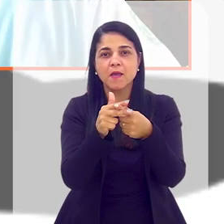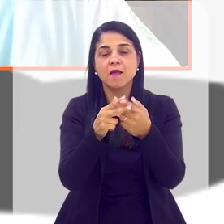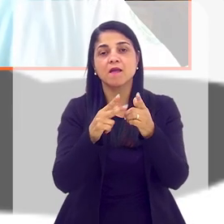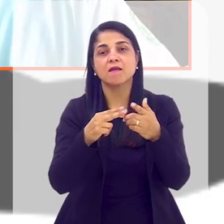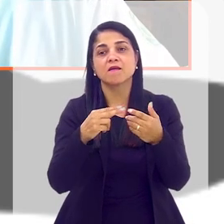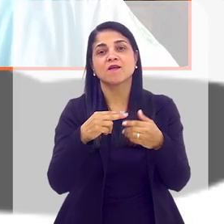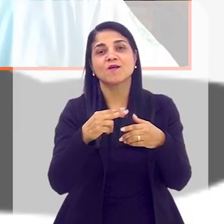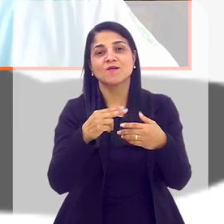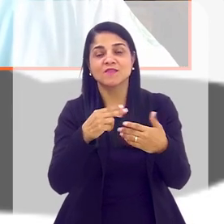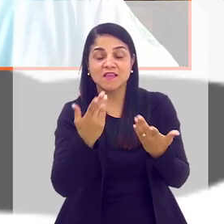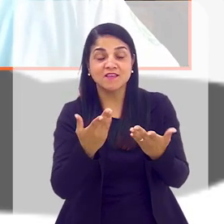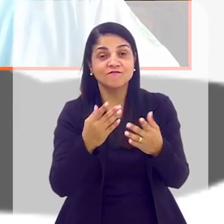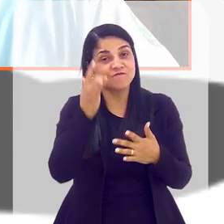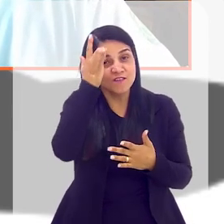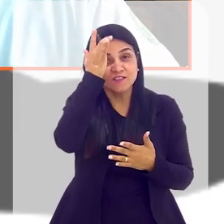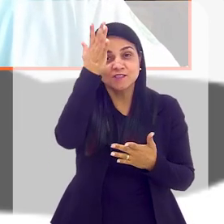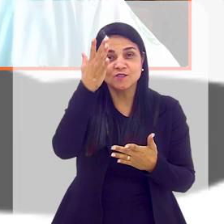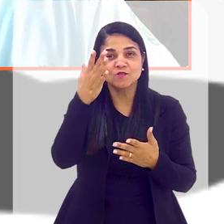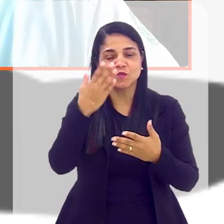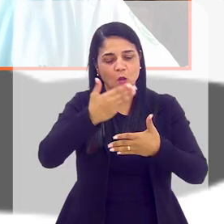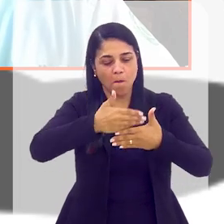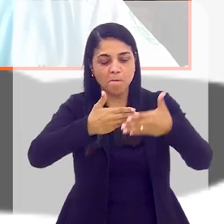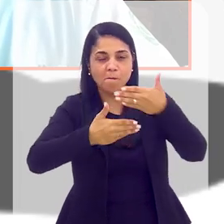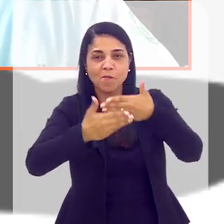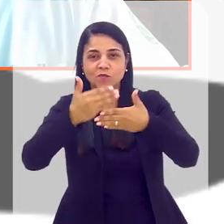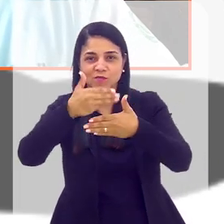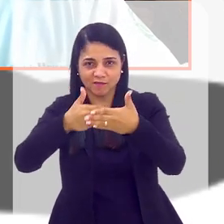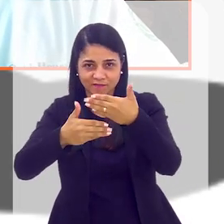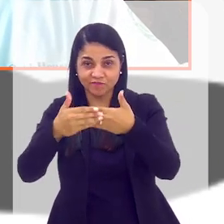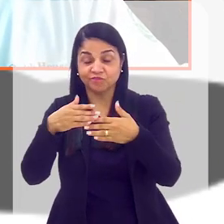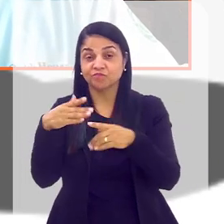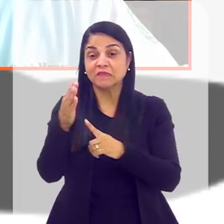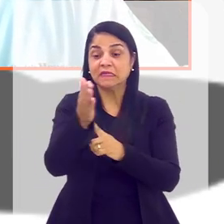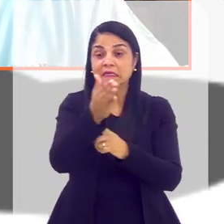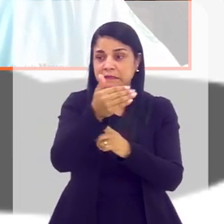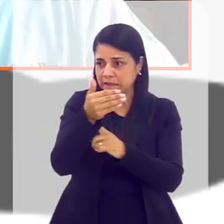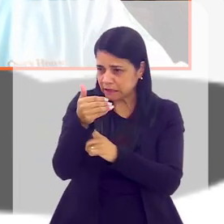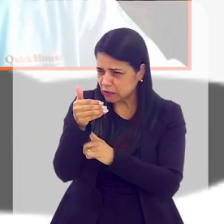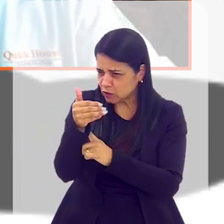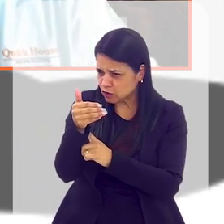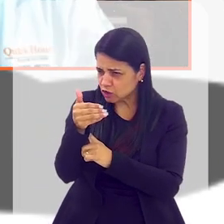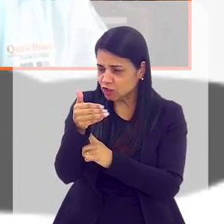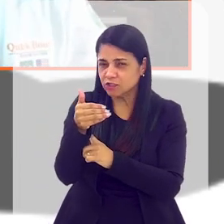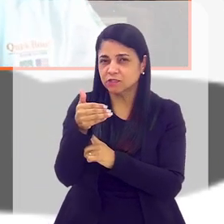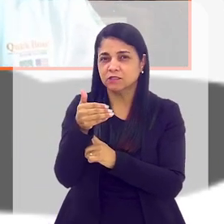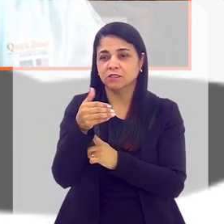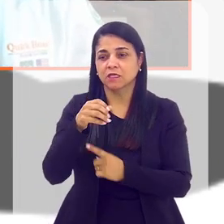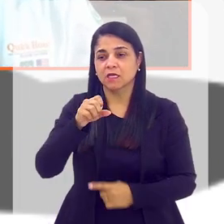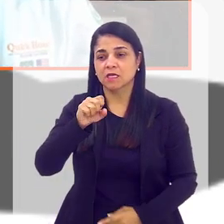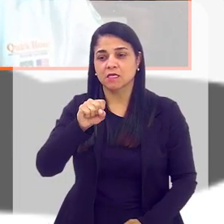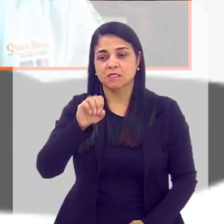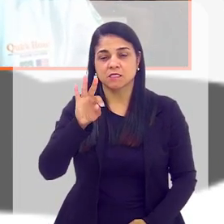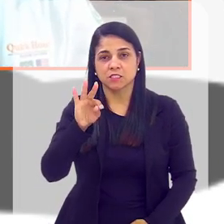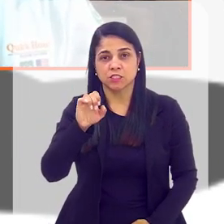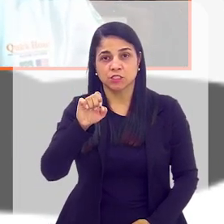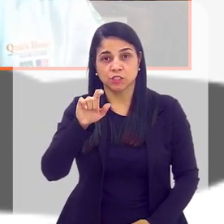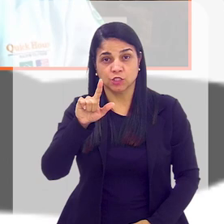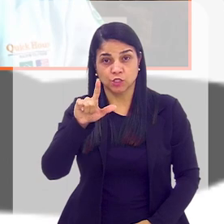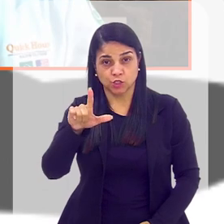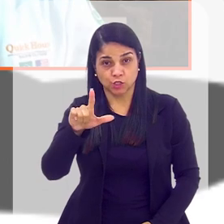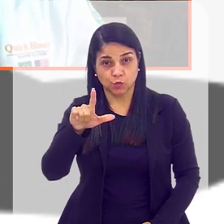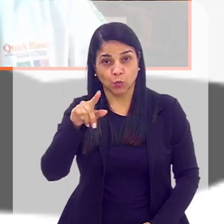projeto todo ele modulado, de forma que facilitasse a montagem. Essa tecnologia, Steel Panel,